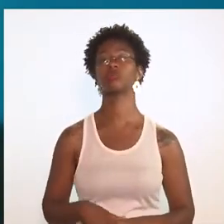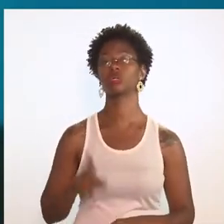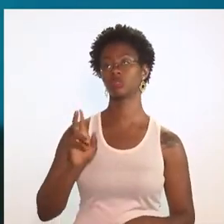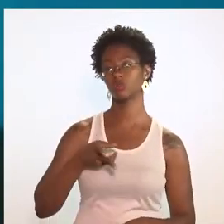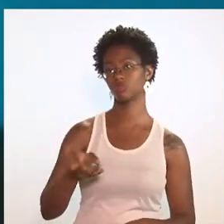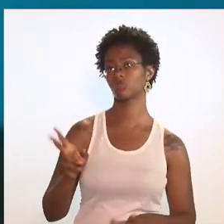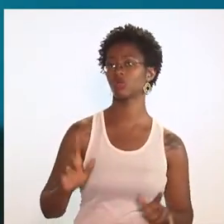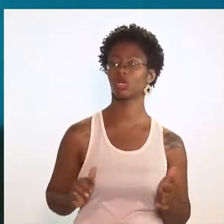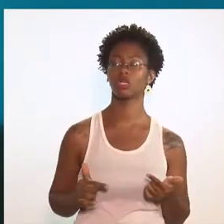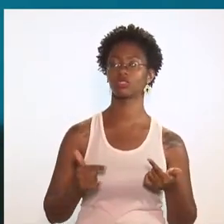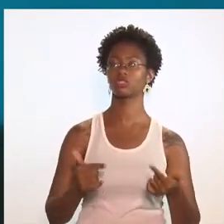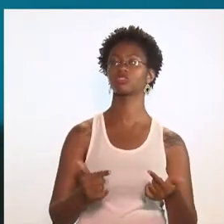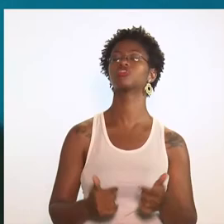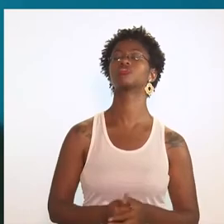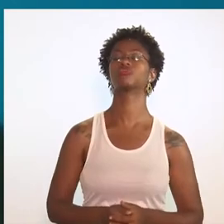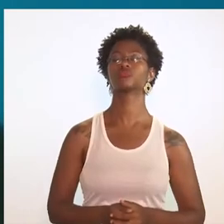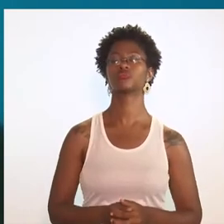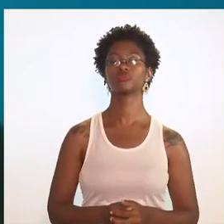continua ativo.